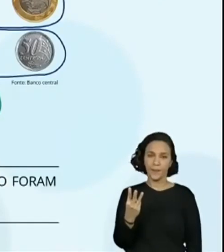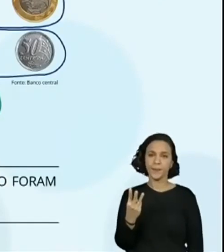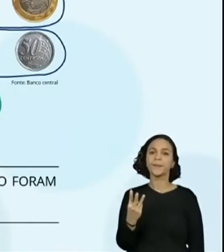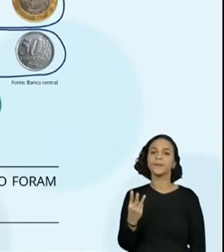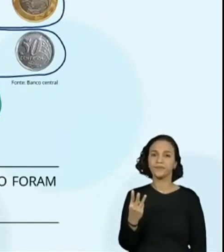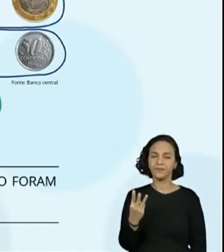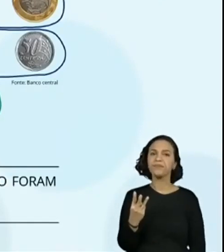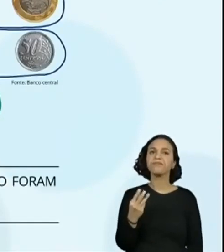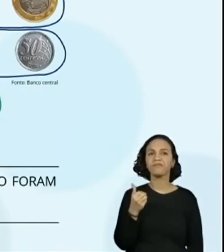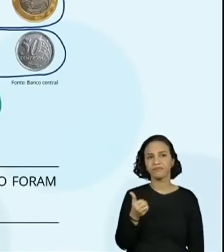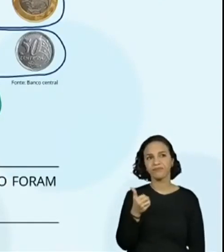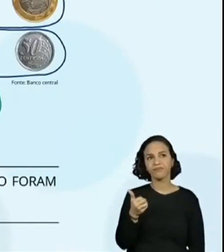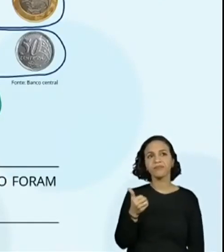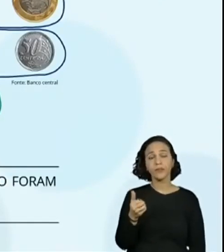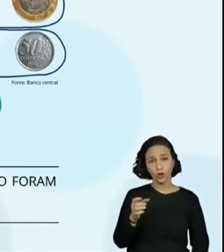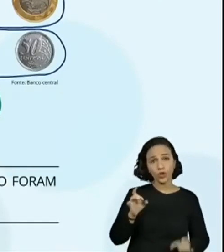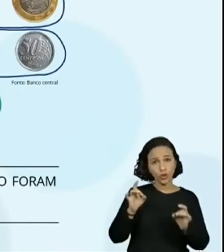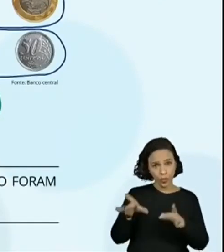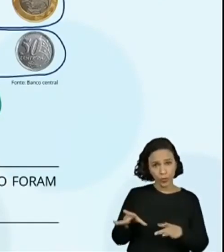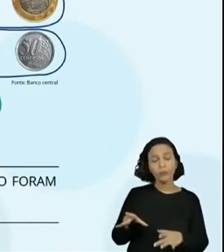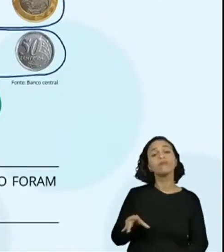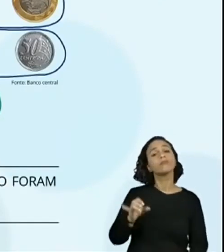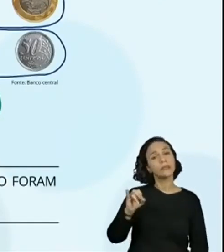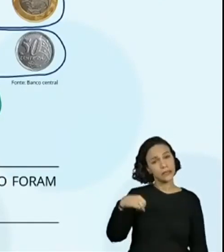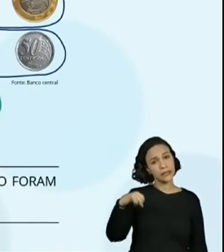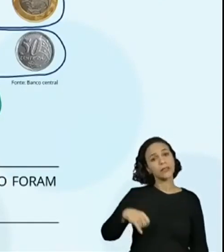sobraram moedas? Sim. Sim.